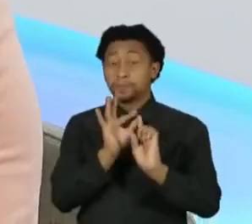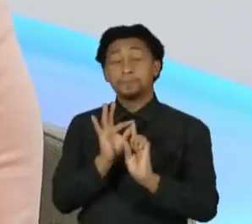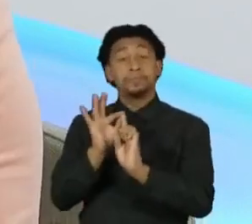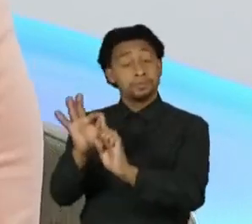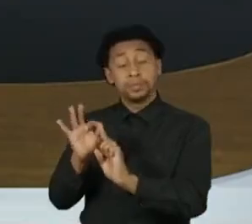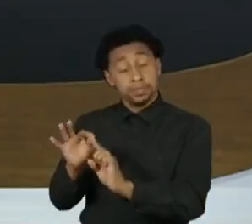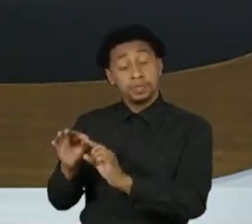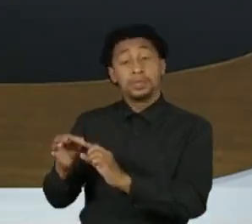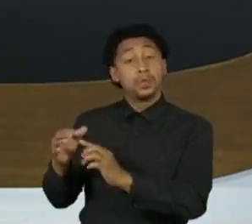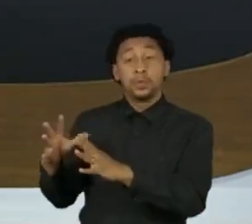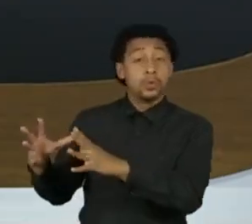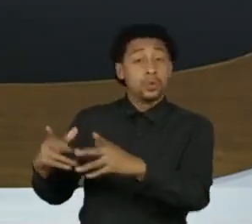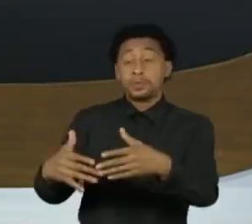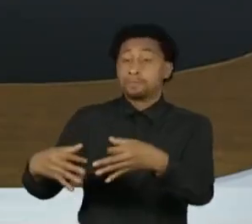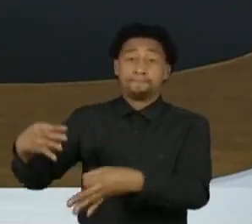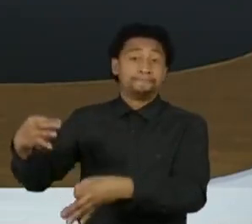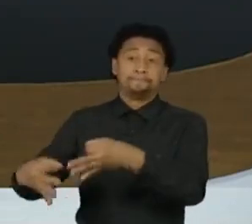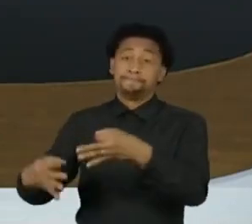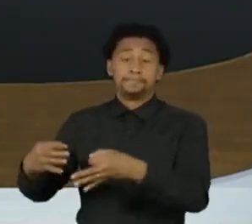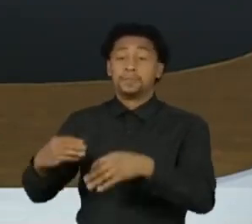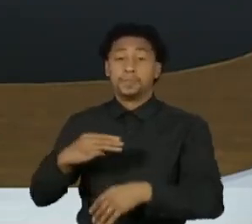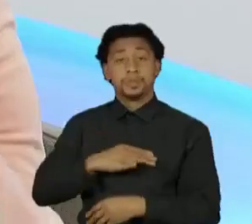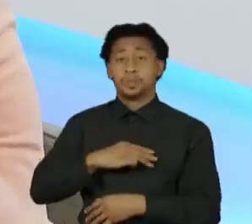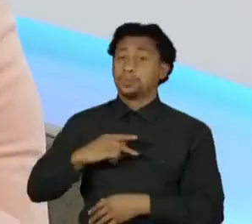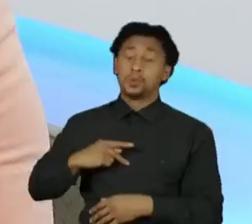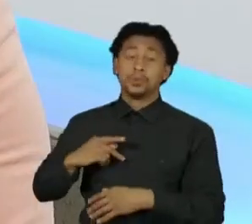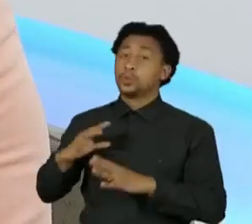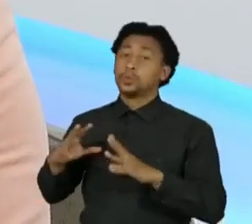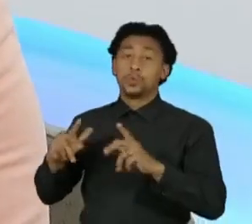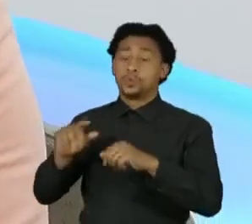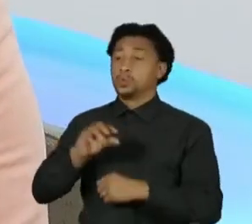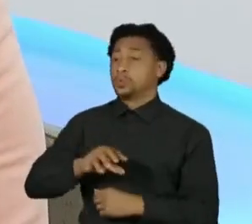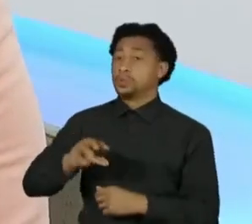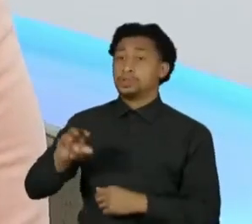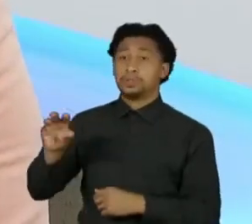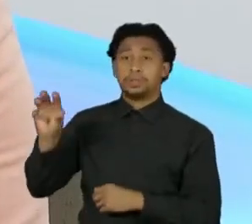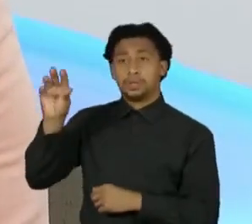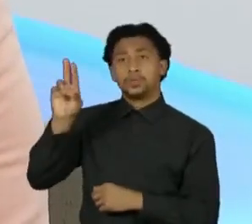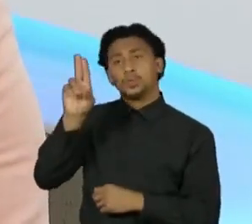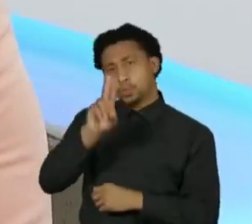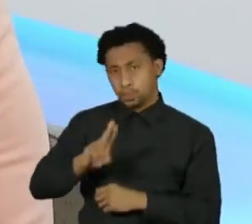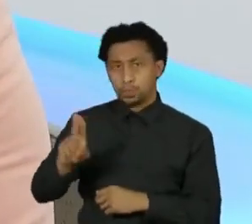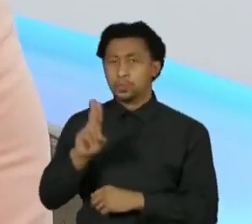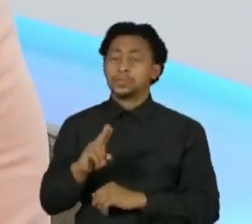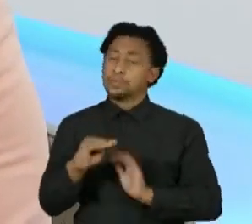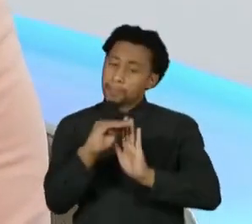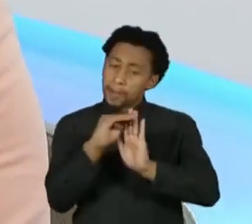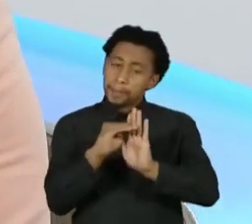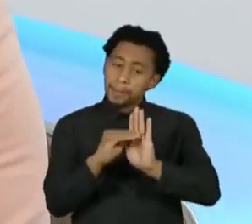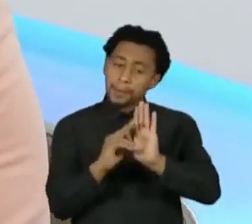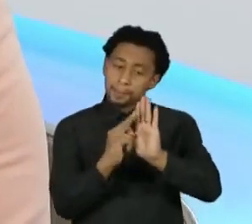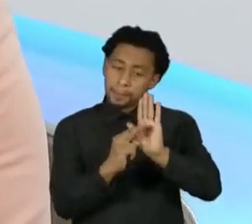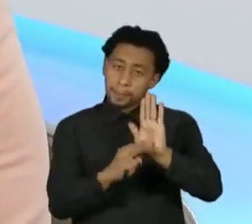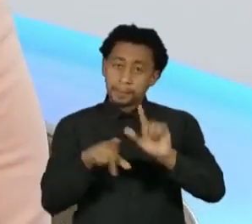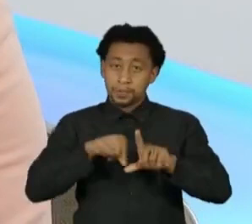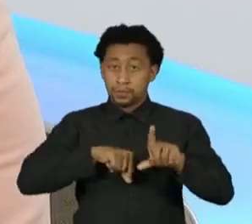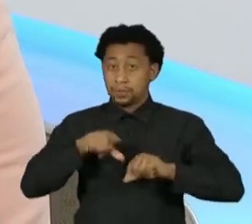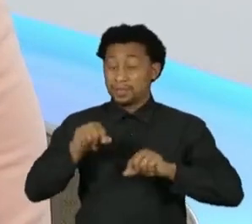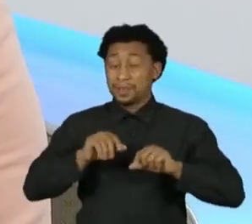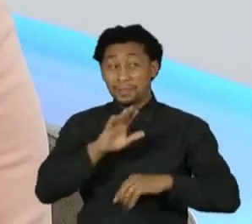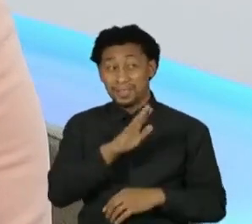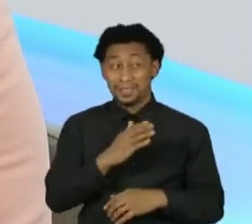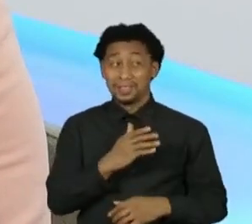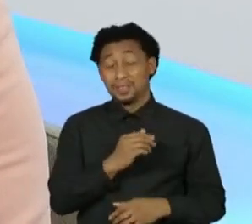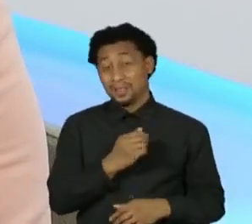em todos os Ministérios Públicos estaduais, para a escolha da sua chefia, menos no Ministério Público Federal,